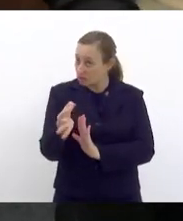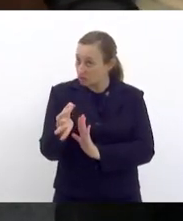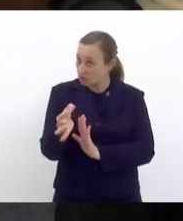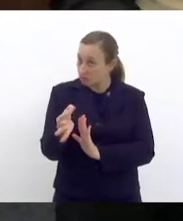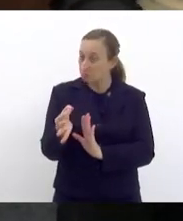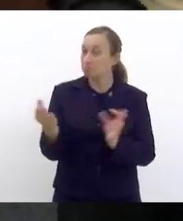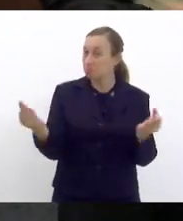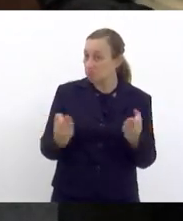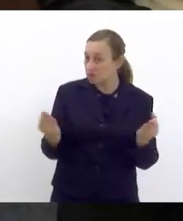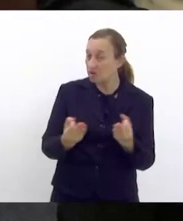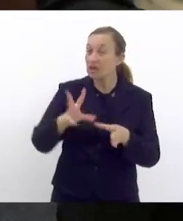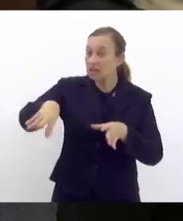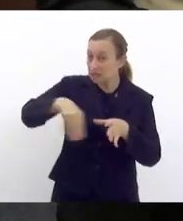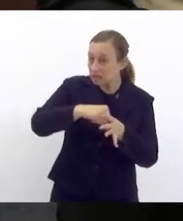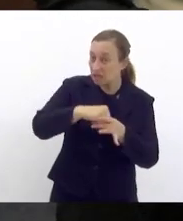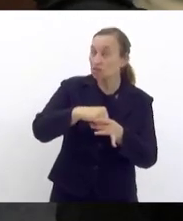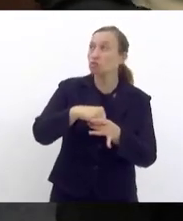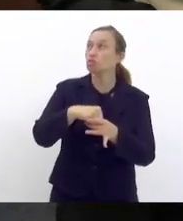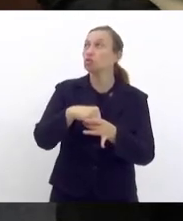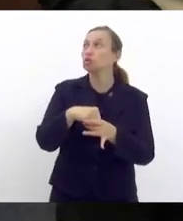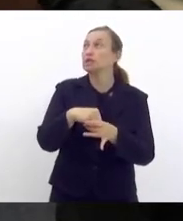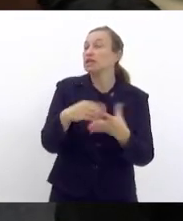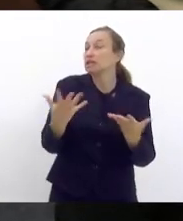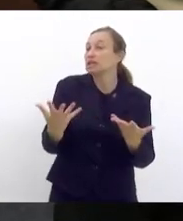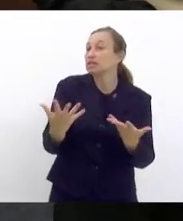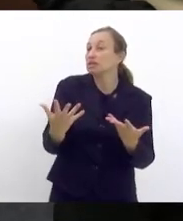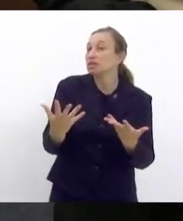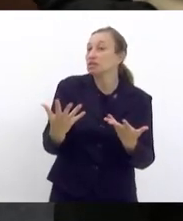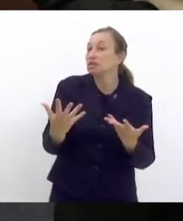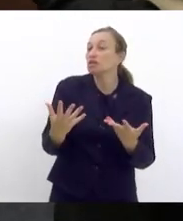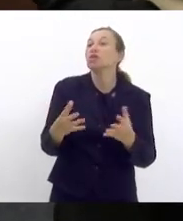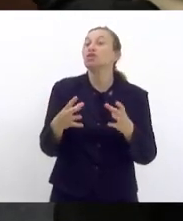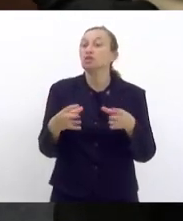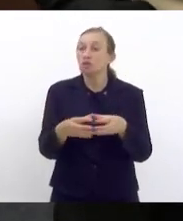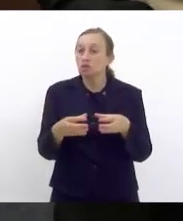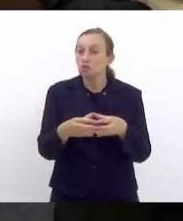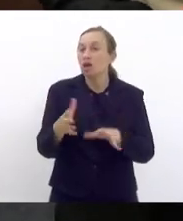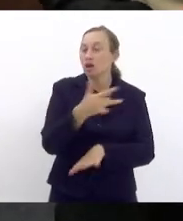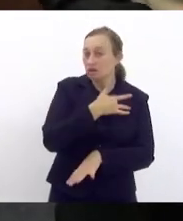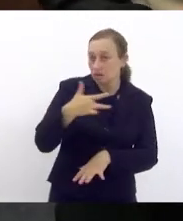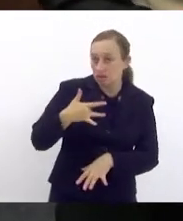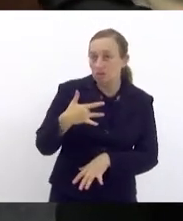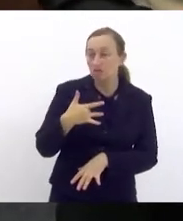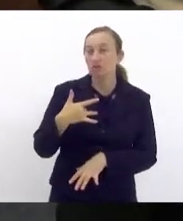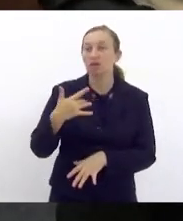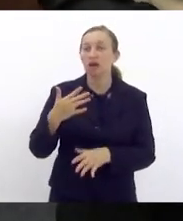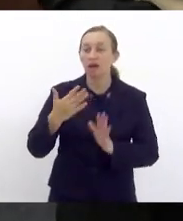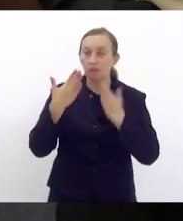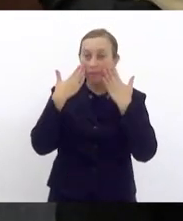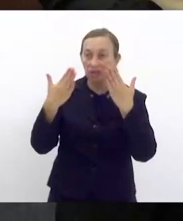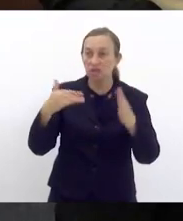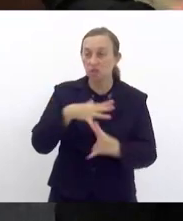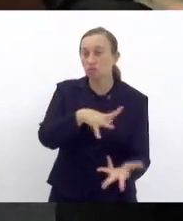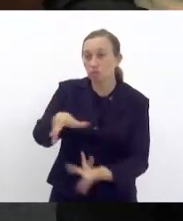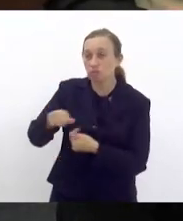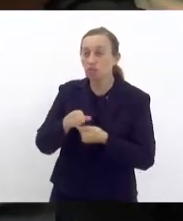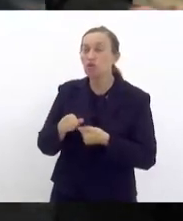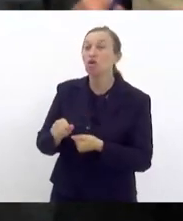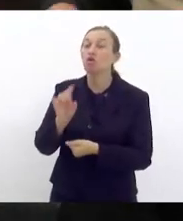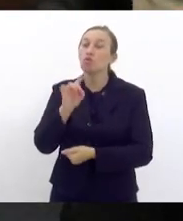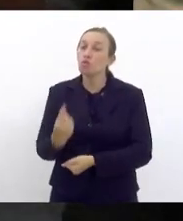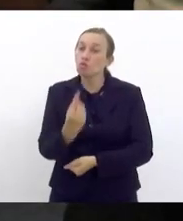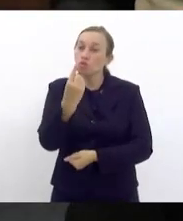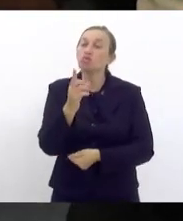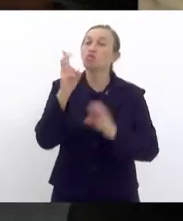está absolutamente dentro daquilo que os órgãos de saúde apresentam no mundo todo. A única questão é que, de fato,